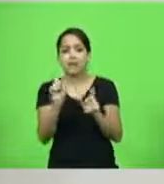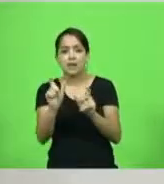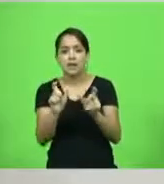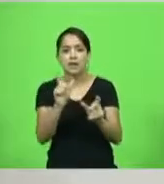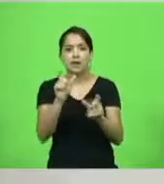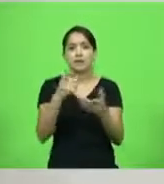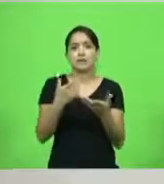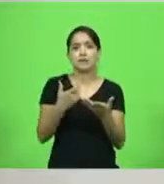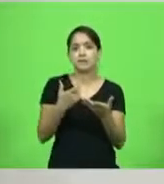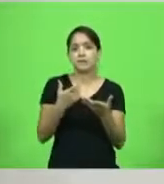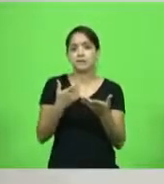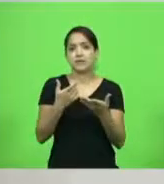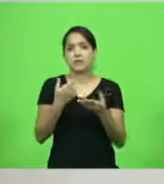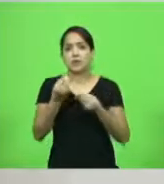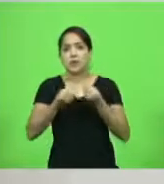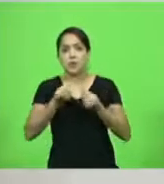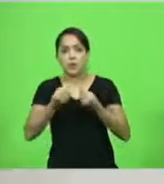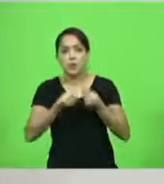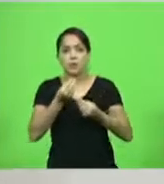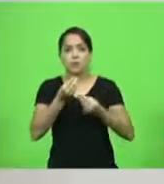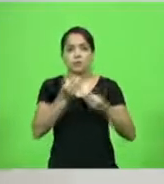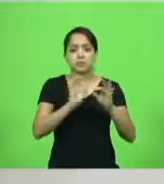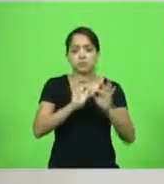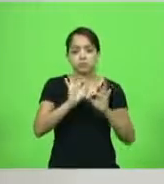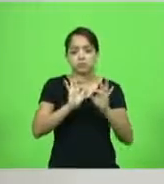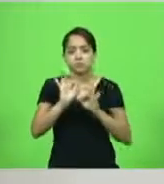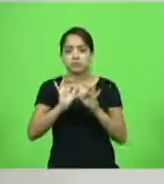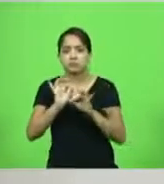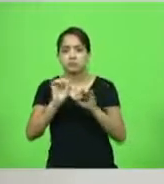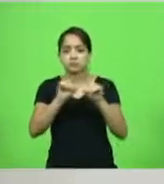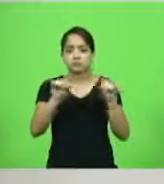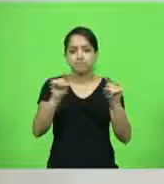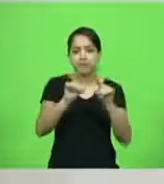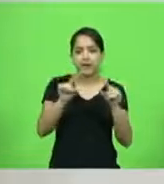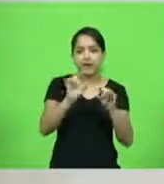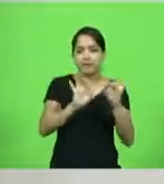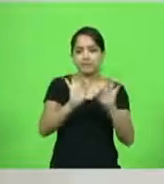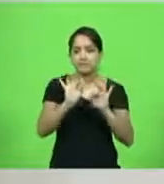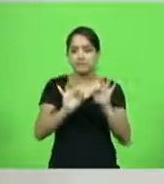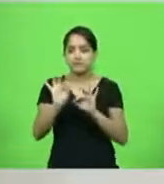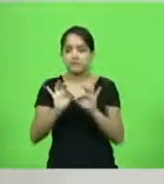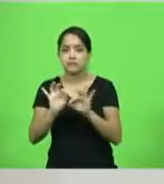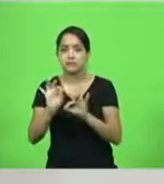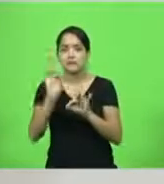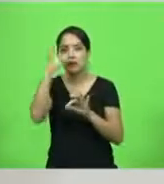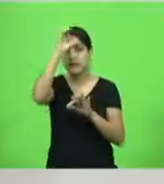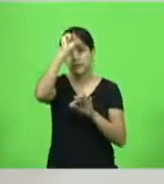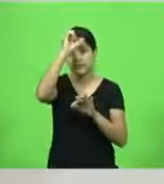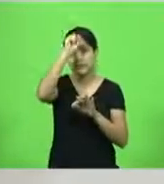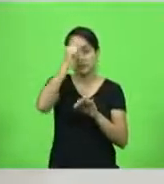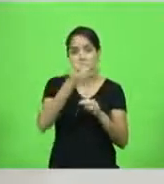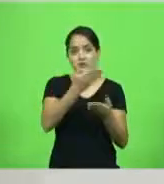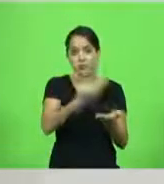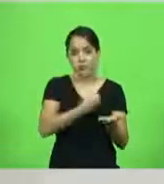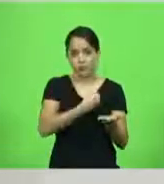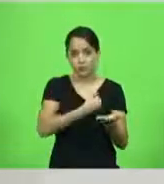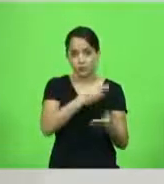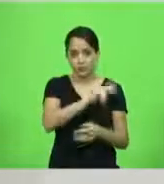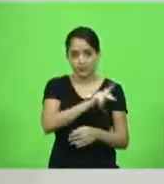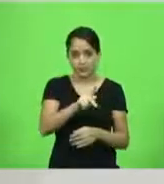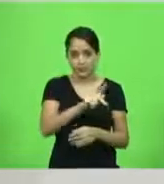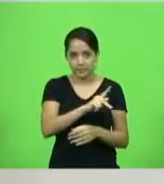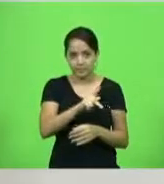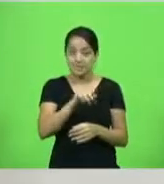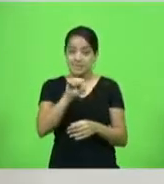origem delas, enfim, em uma análise morfocintática de uma frase. Nós temos um professor aqui no plenário, se eu estiver